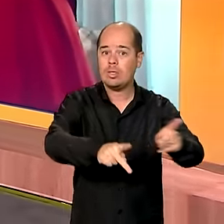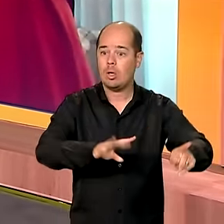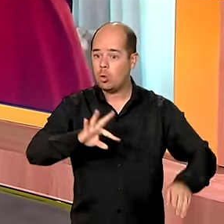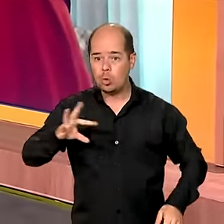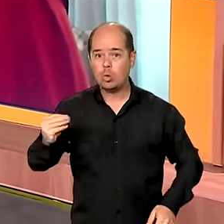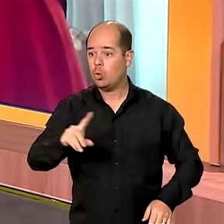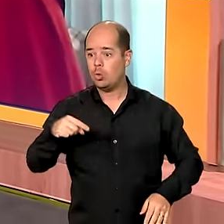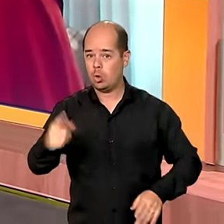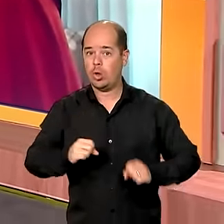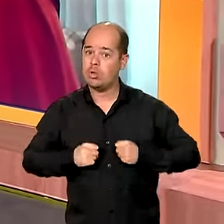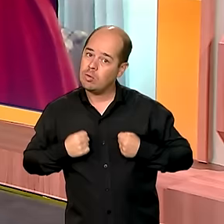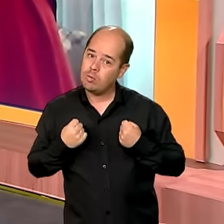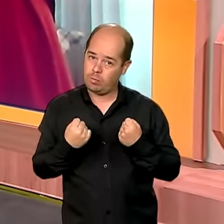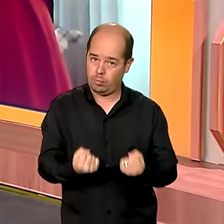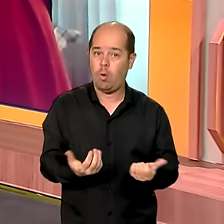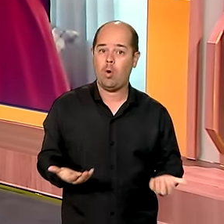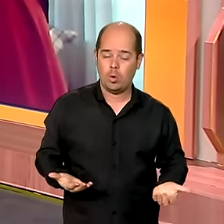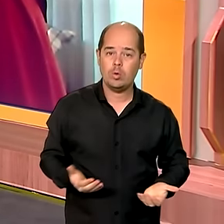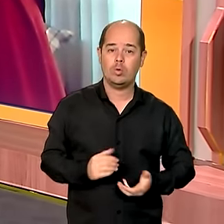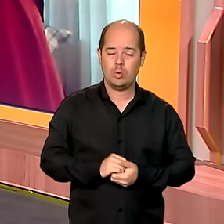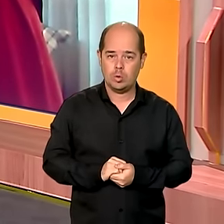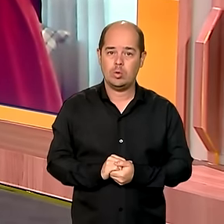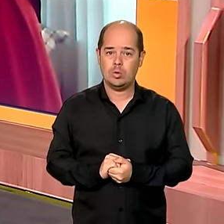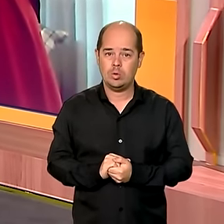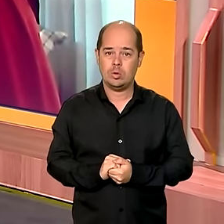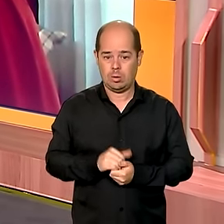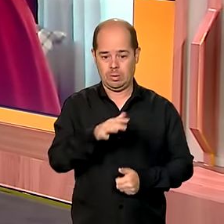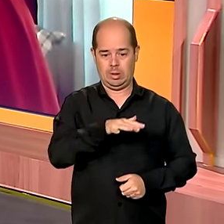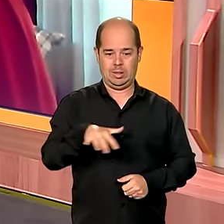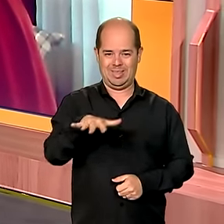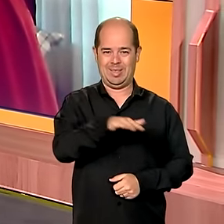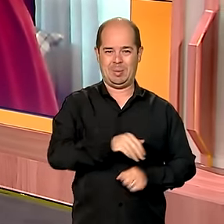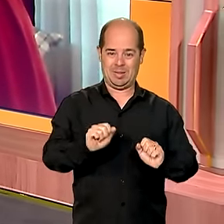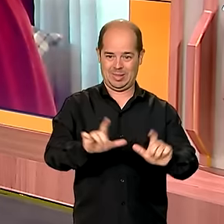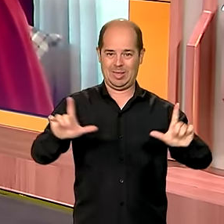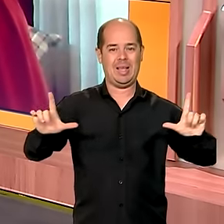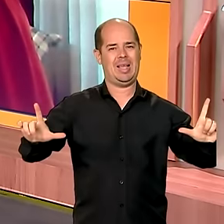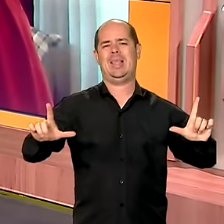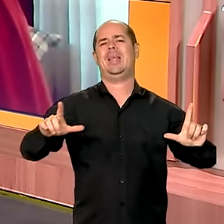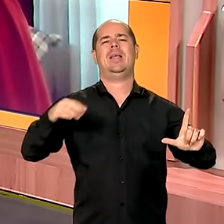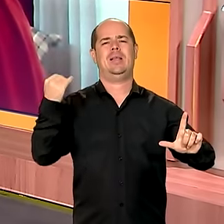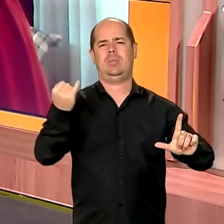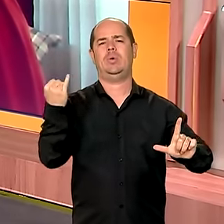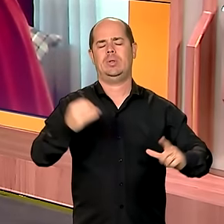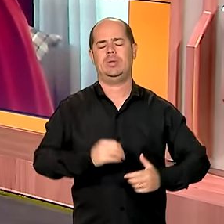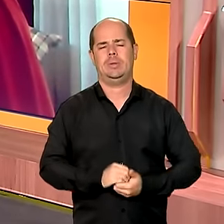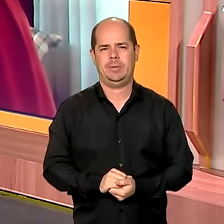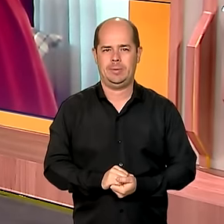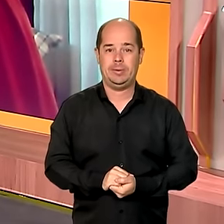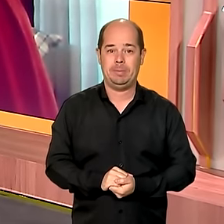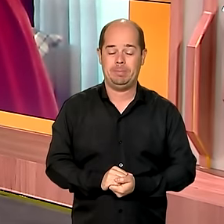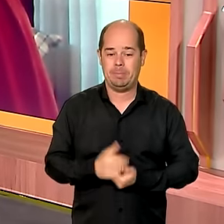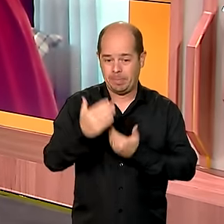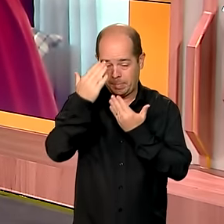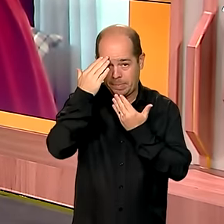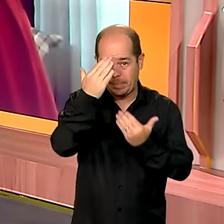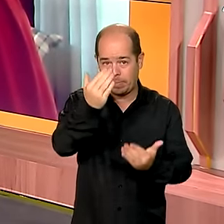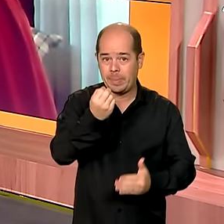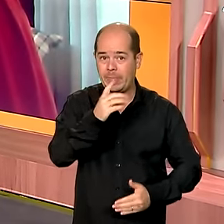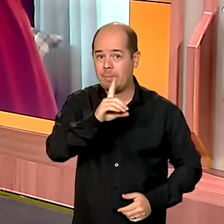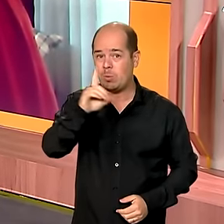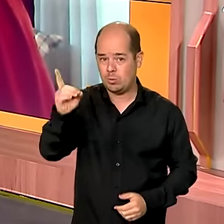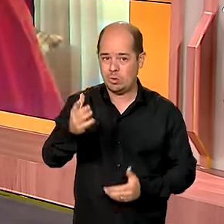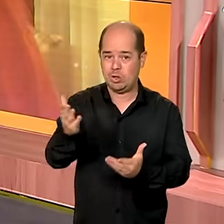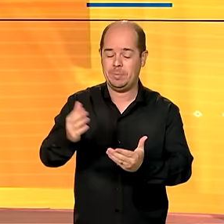da melhor forma possível. Espaços como esse são fundamentais. Muito obrigada, Vanessa. Um bom dia a todos. Eu que agradeço. Bom dia e bom